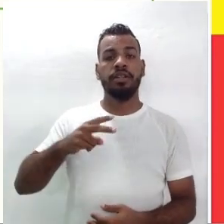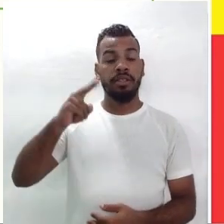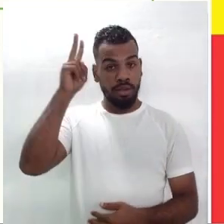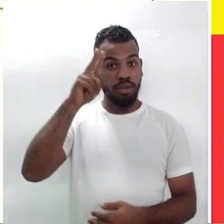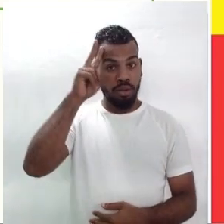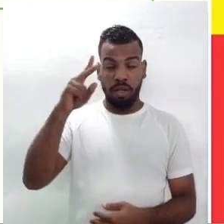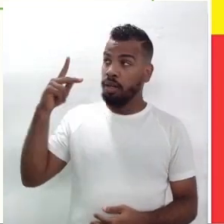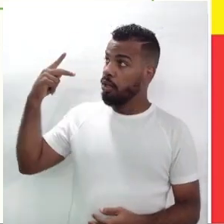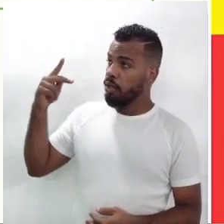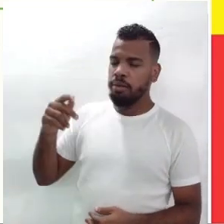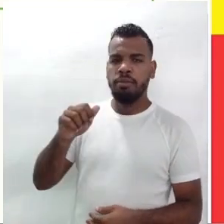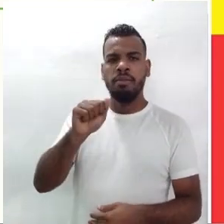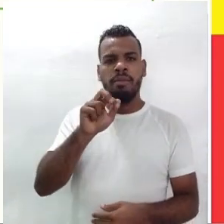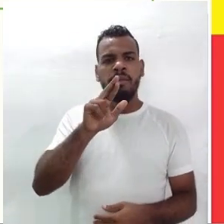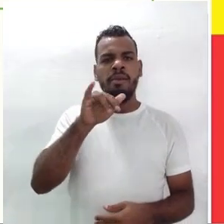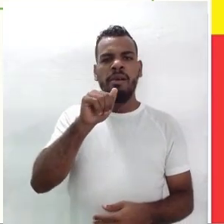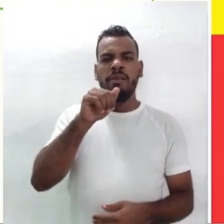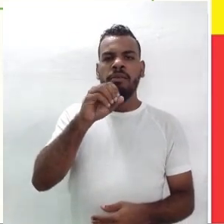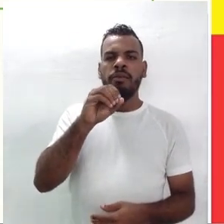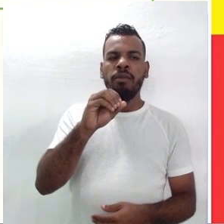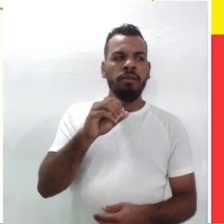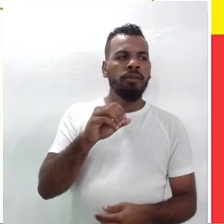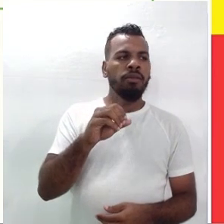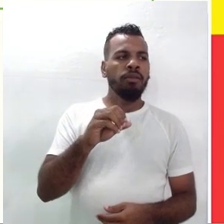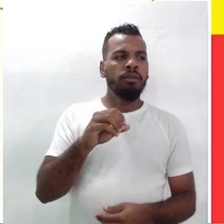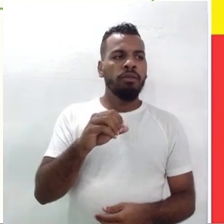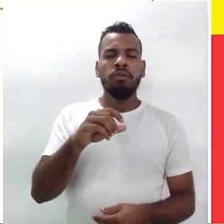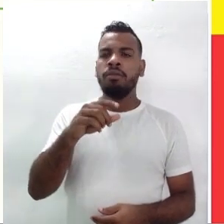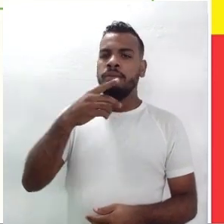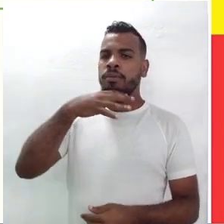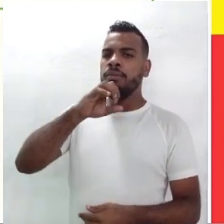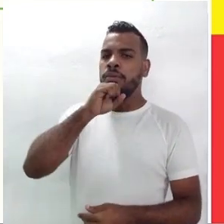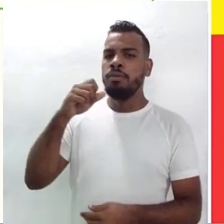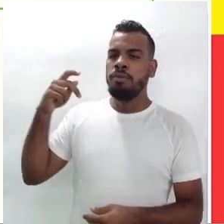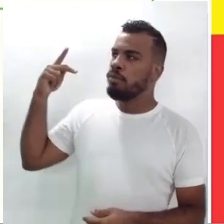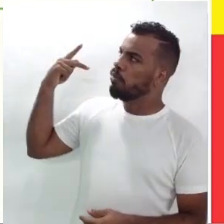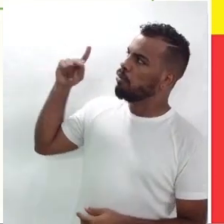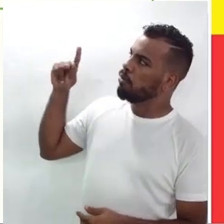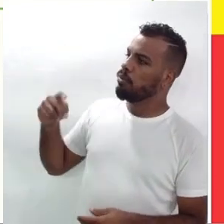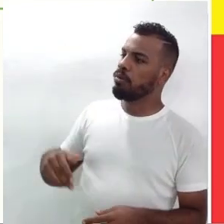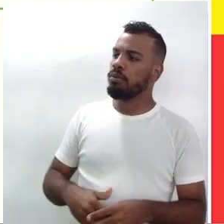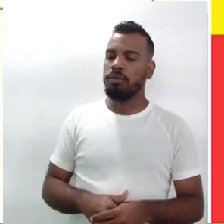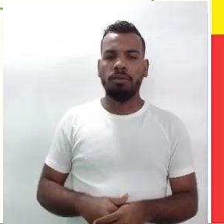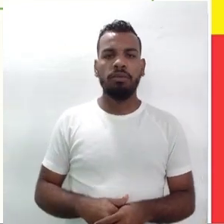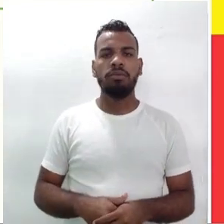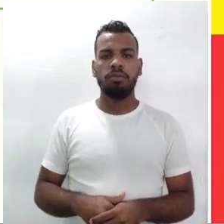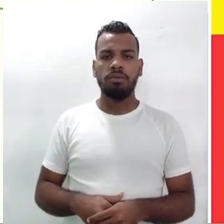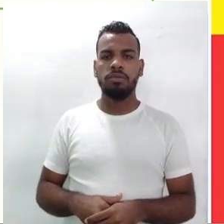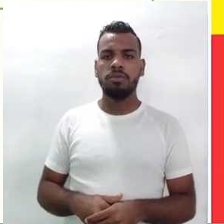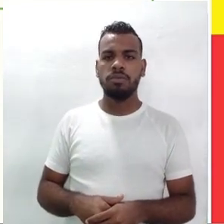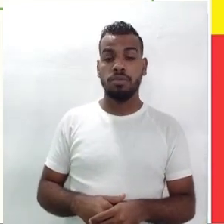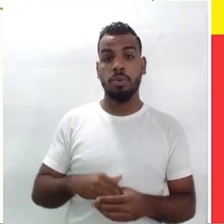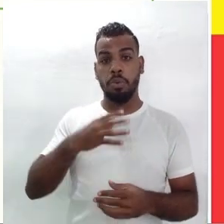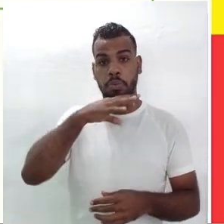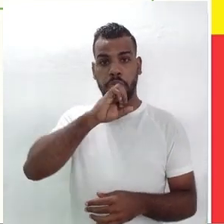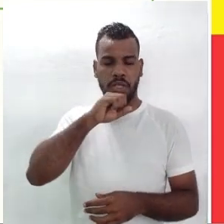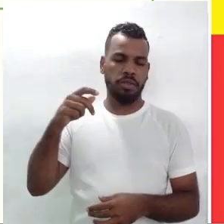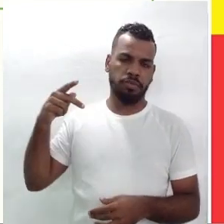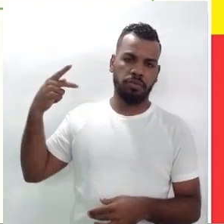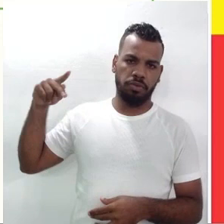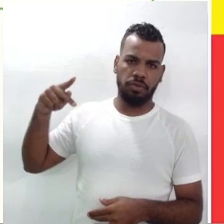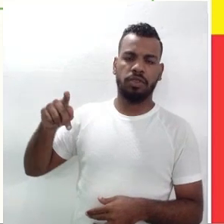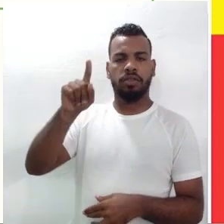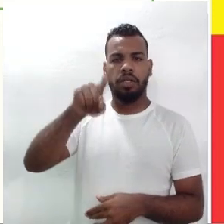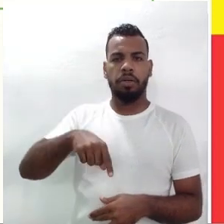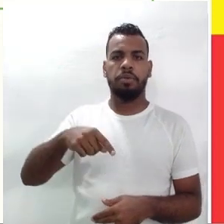Ariano, da família de Ariano. O seu pai era, de uma certa maneira, o presidente do